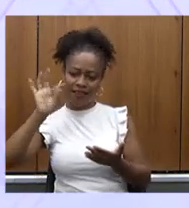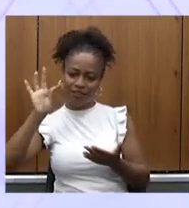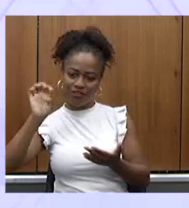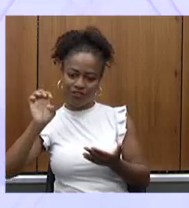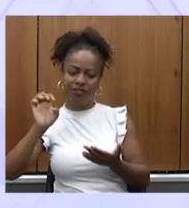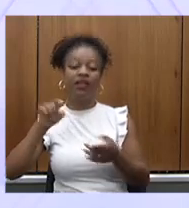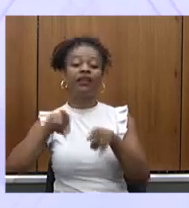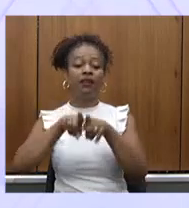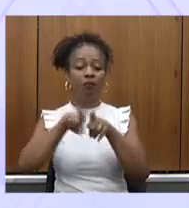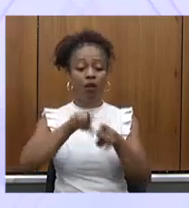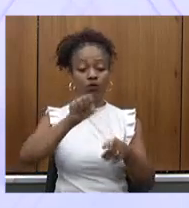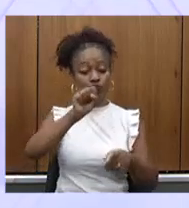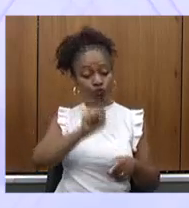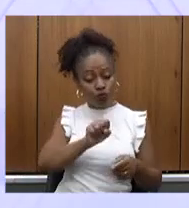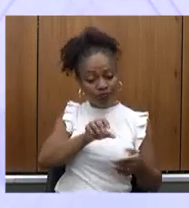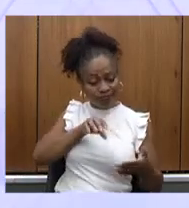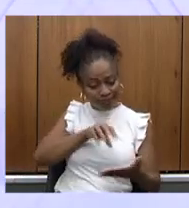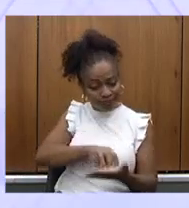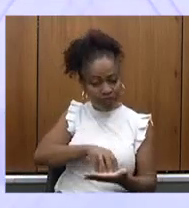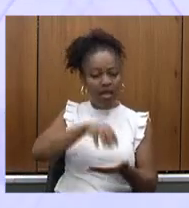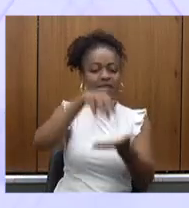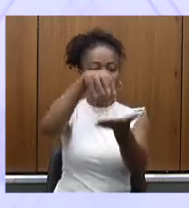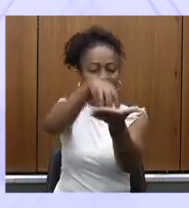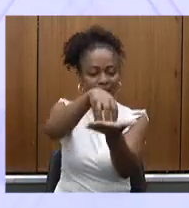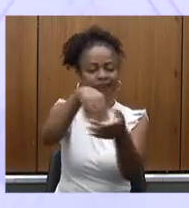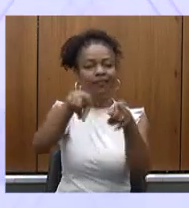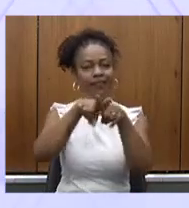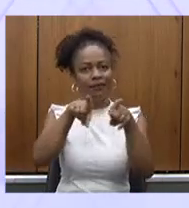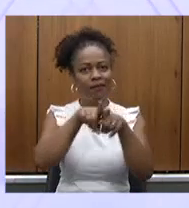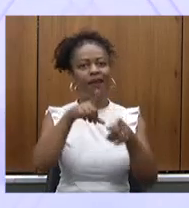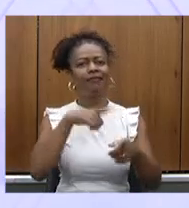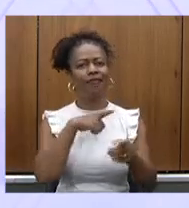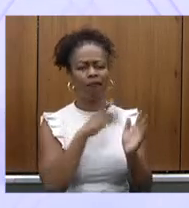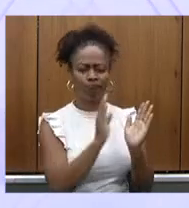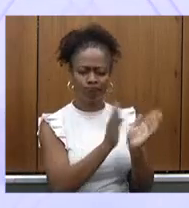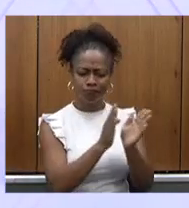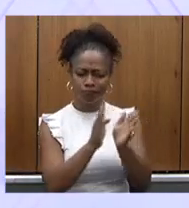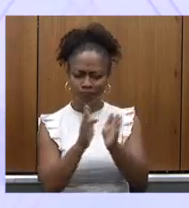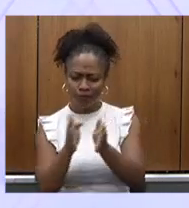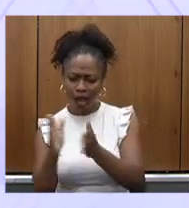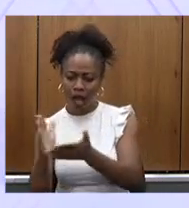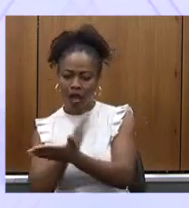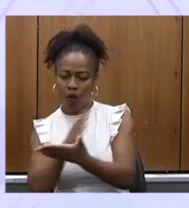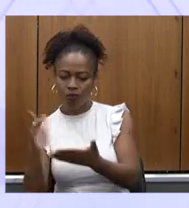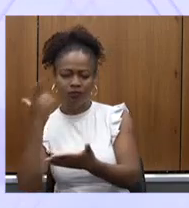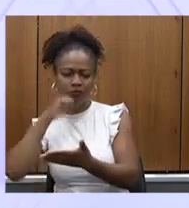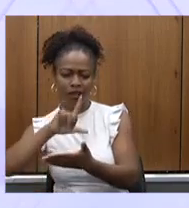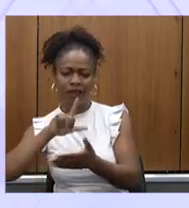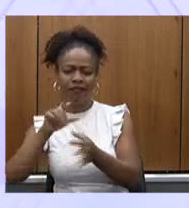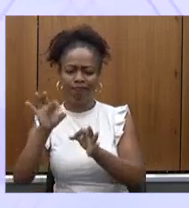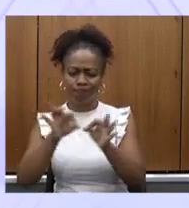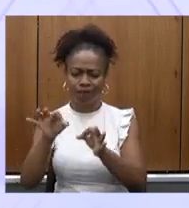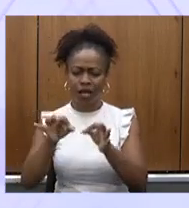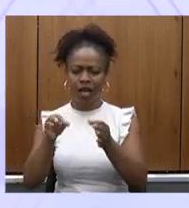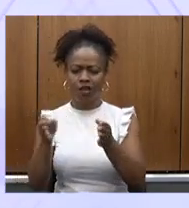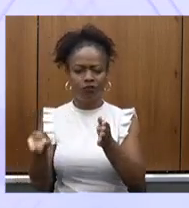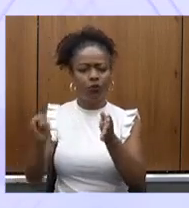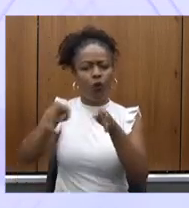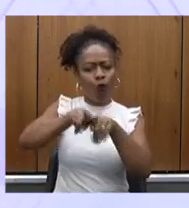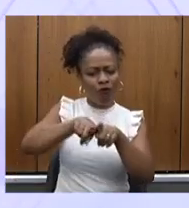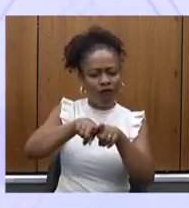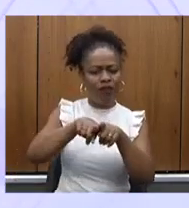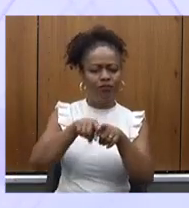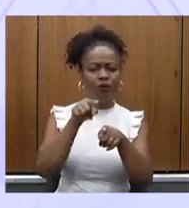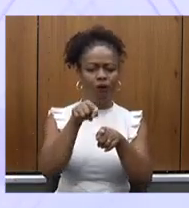Triângulo do Sul, Centro, e ainda tem algumas etapas que a gente realiza convênios com os consórcios, que